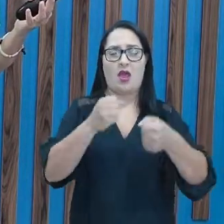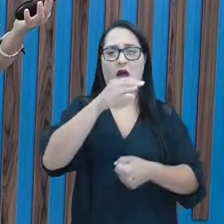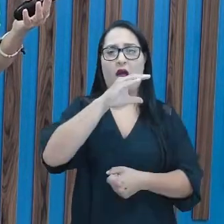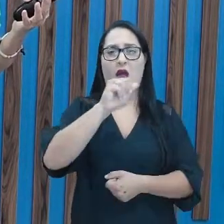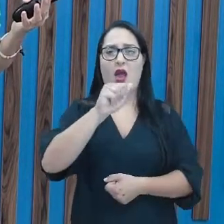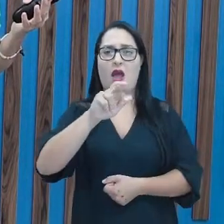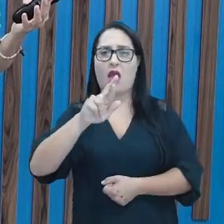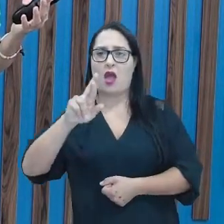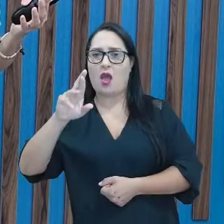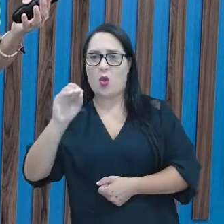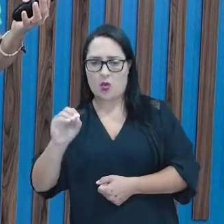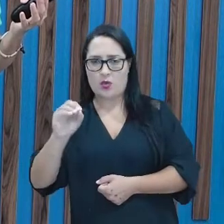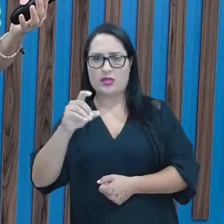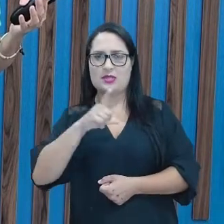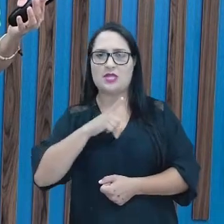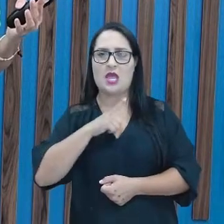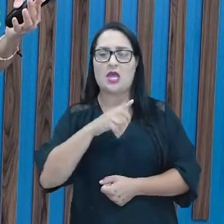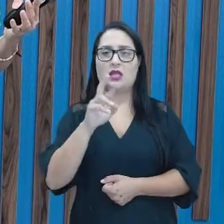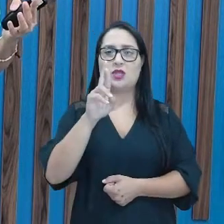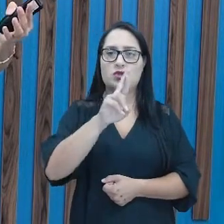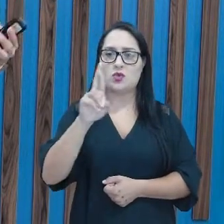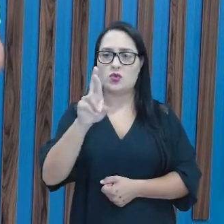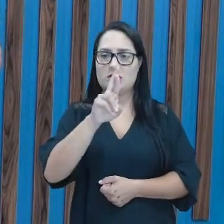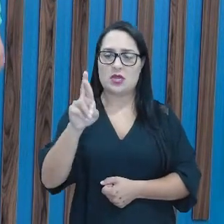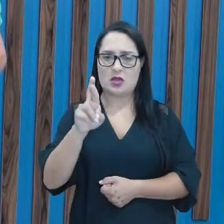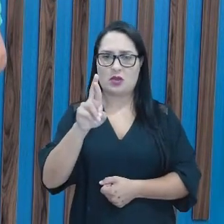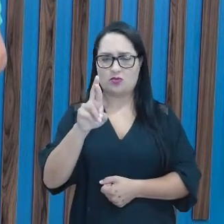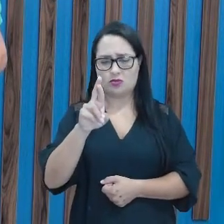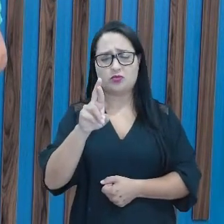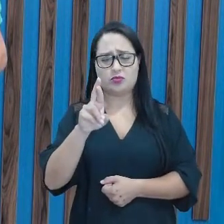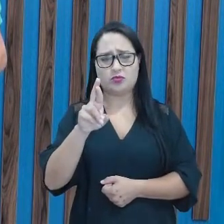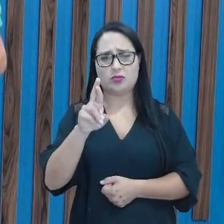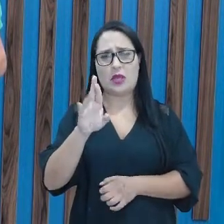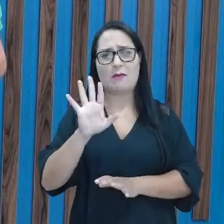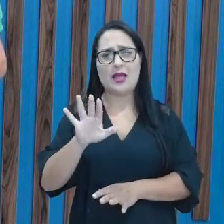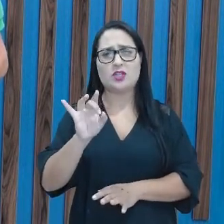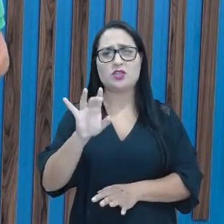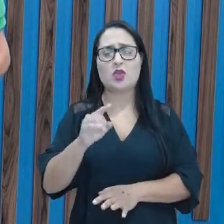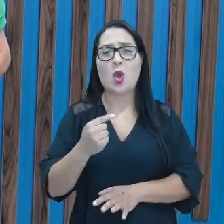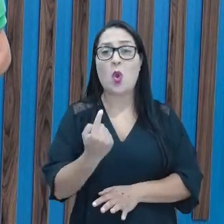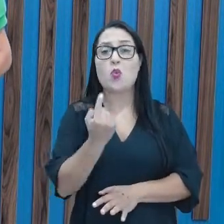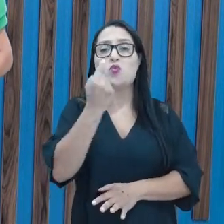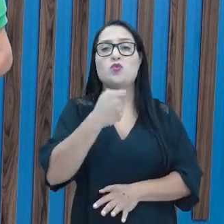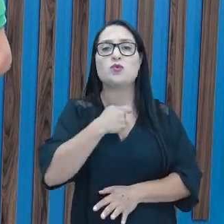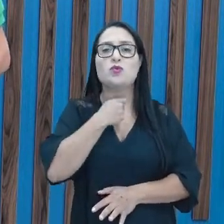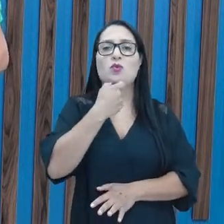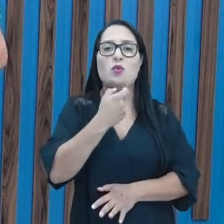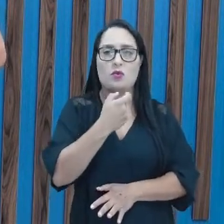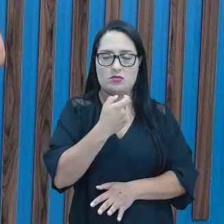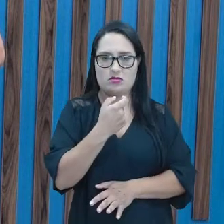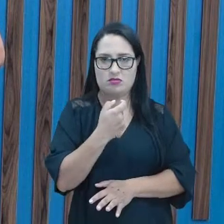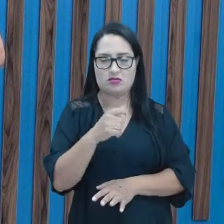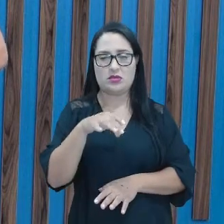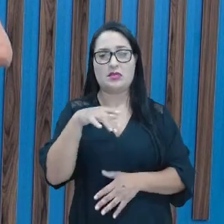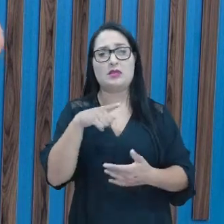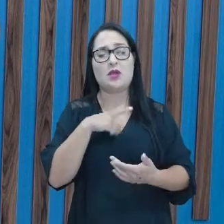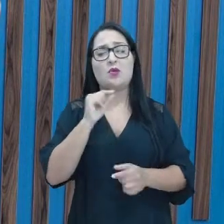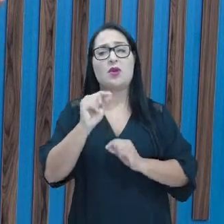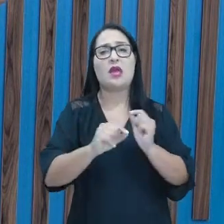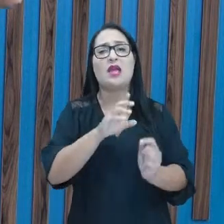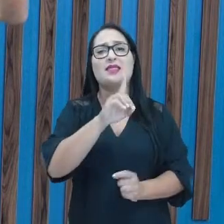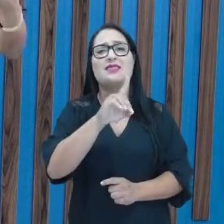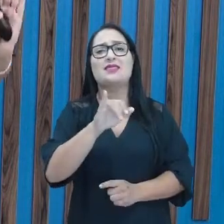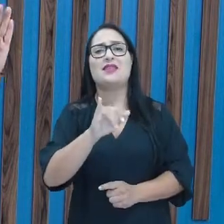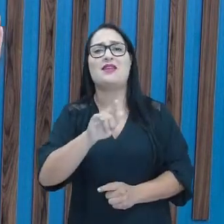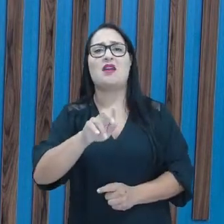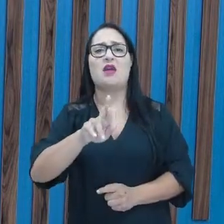dois R's, tem duas consoantes, mas você só escuta o som de uma. Então isso é dígrafo, não tem